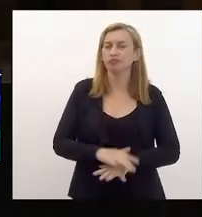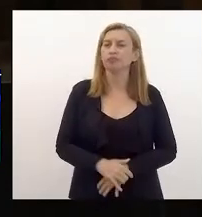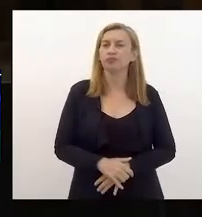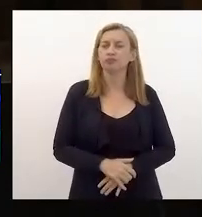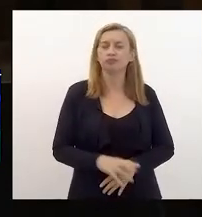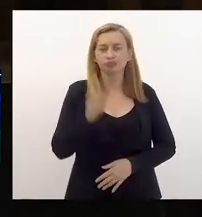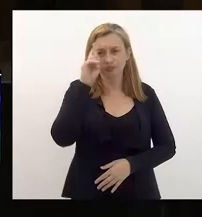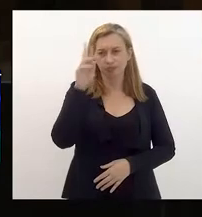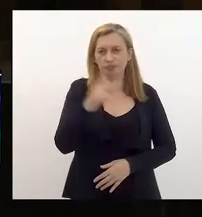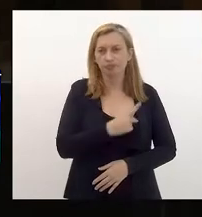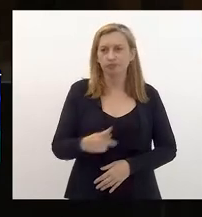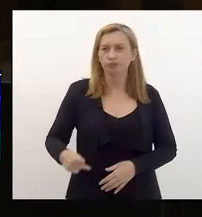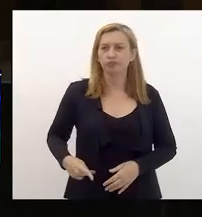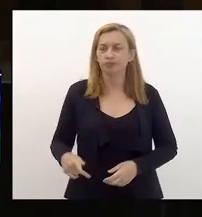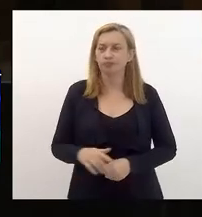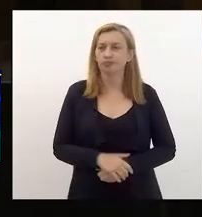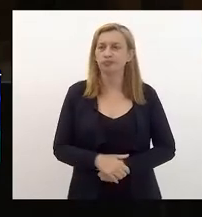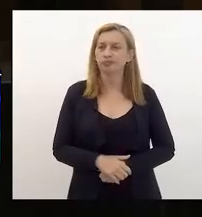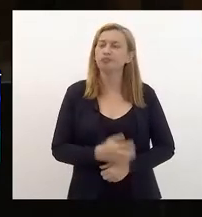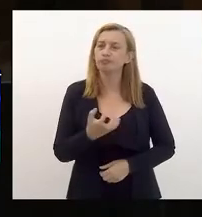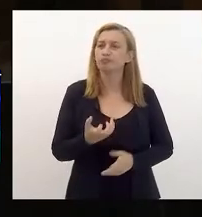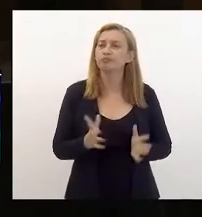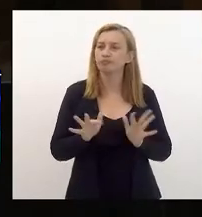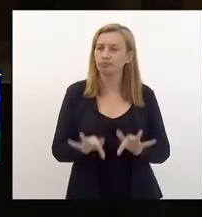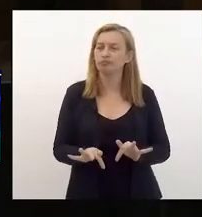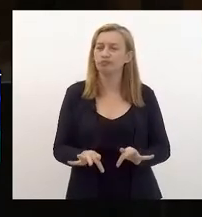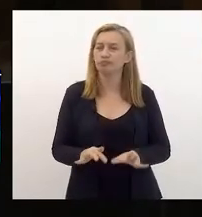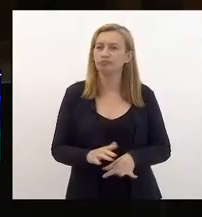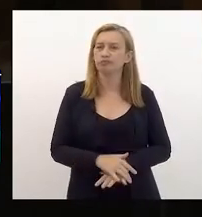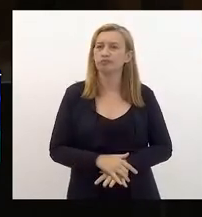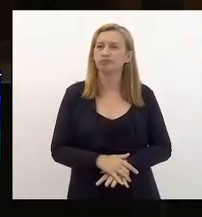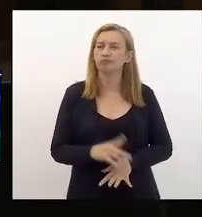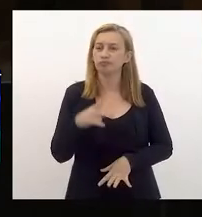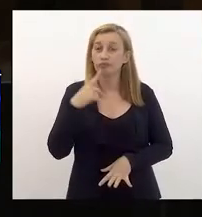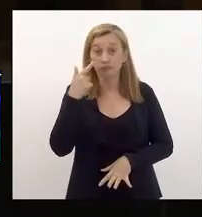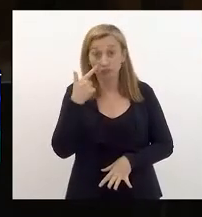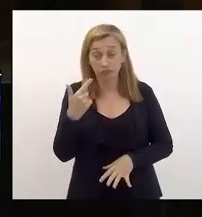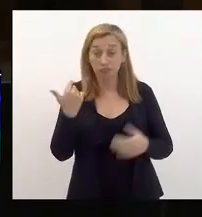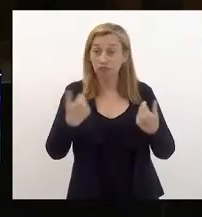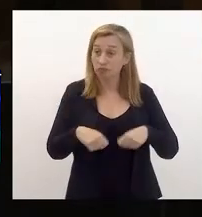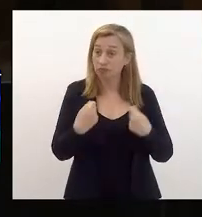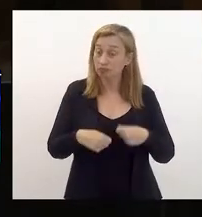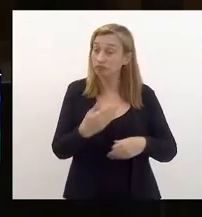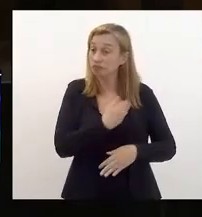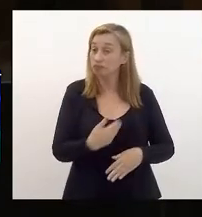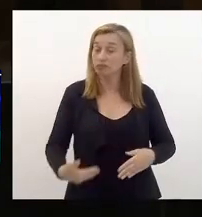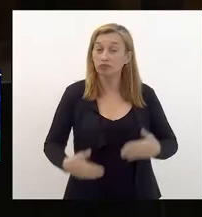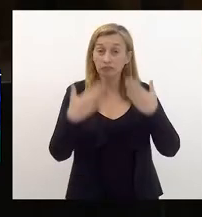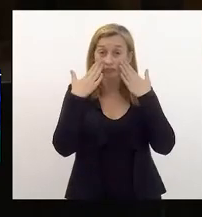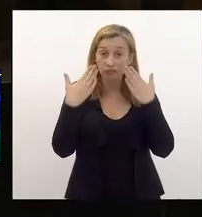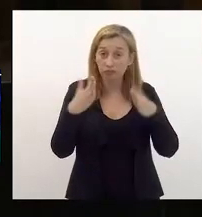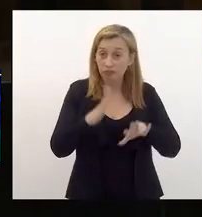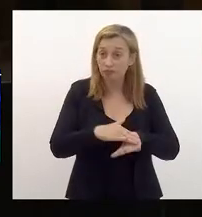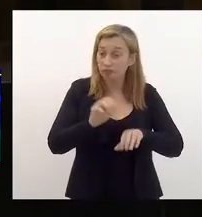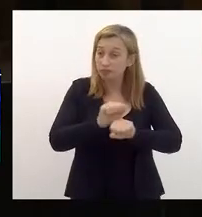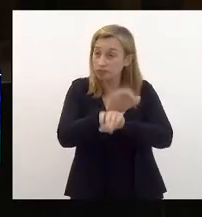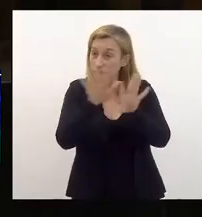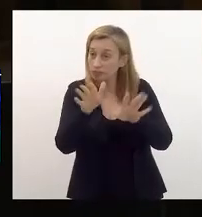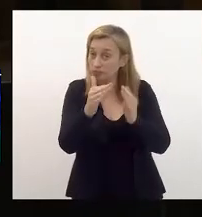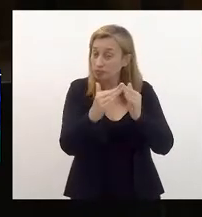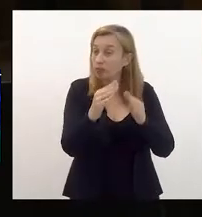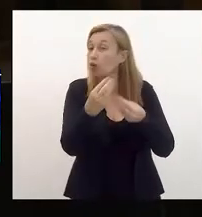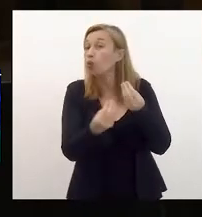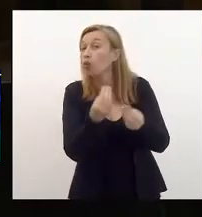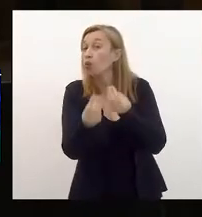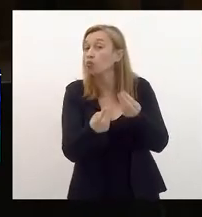senhor presidente, eu quero concluir destacando que vejo a necessidade do governo apresentar com mais clareza para essa casa como